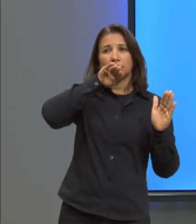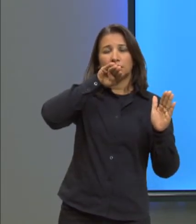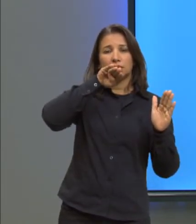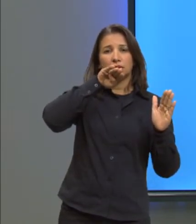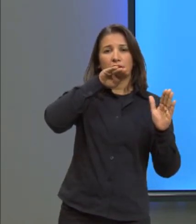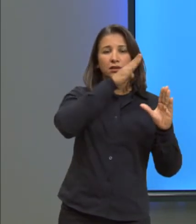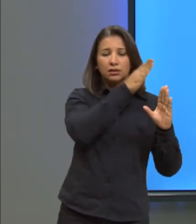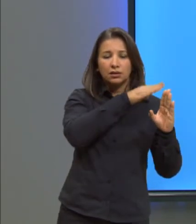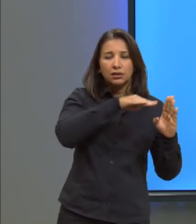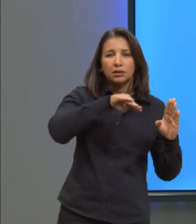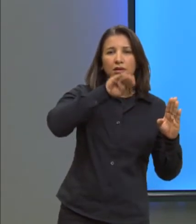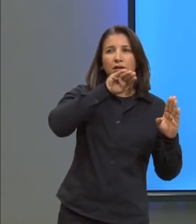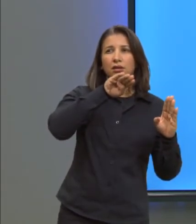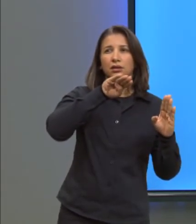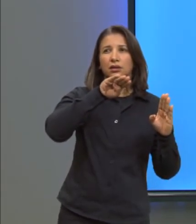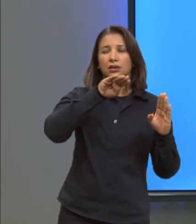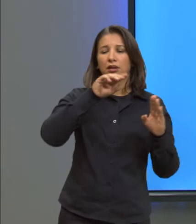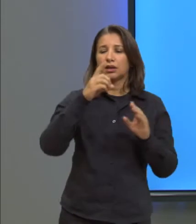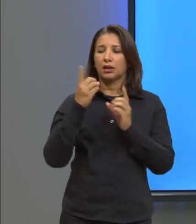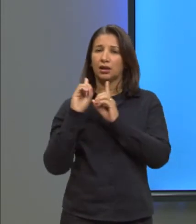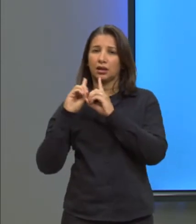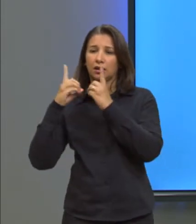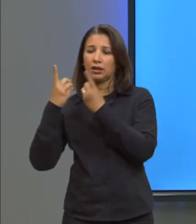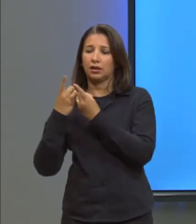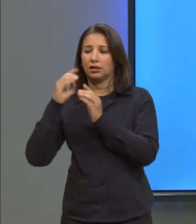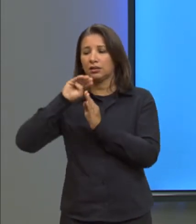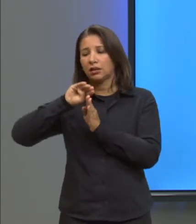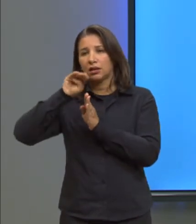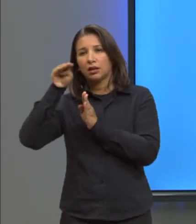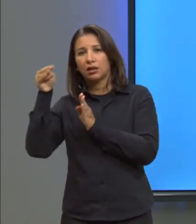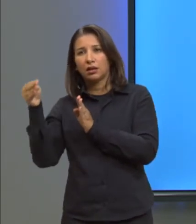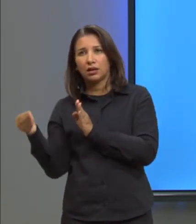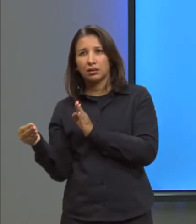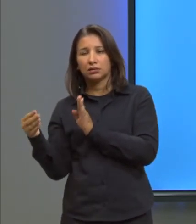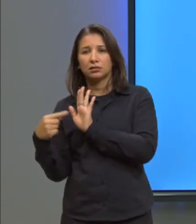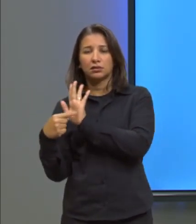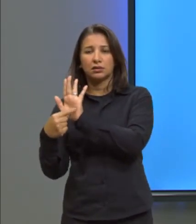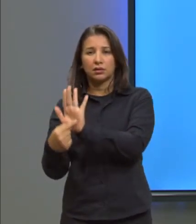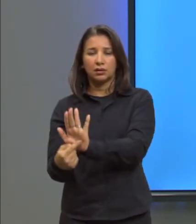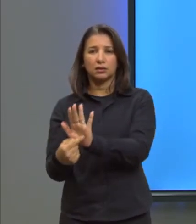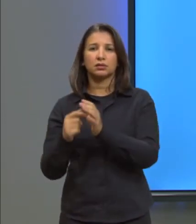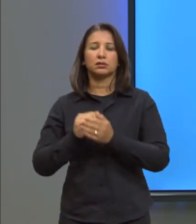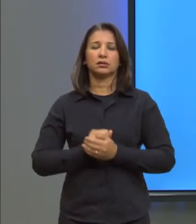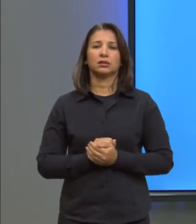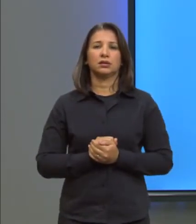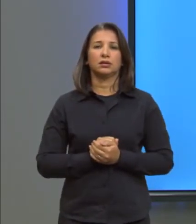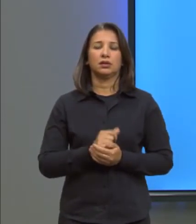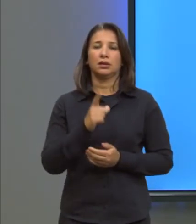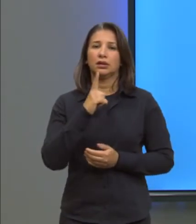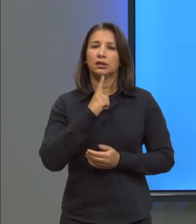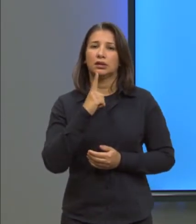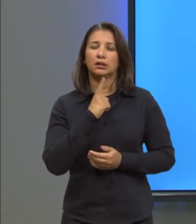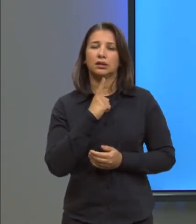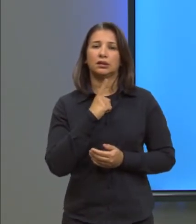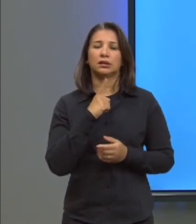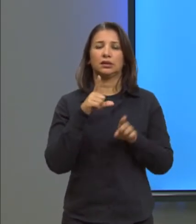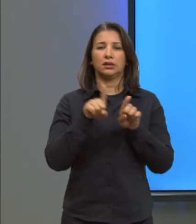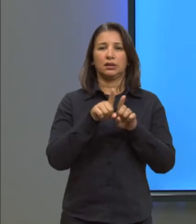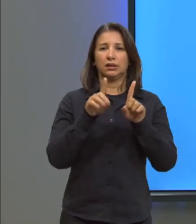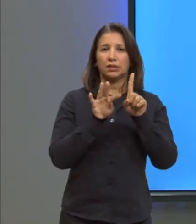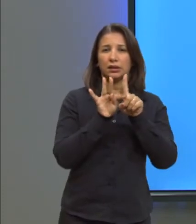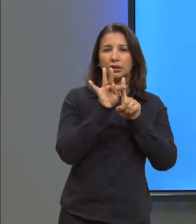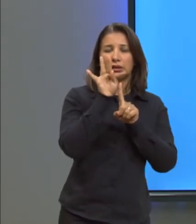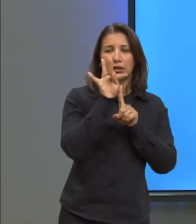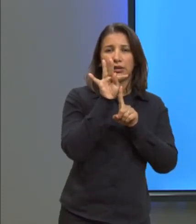para cima da densidade e a boquinha para baixo, né? Então, nós temos aqui na temperatura